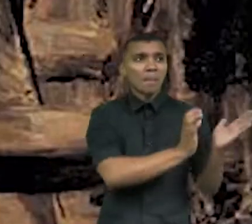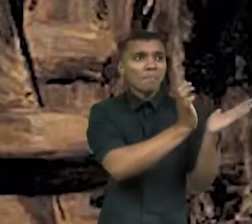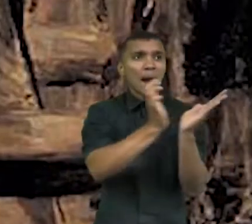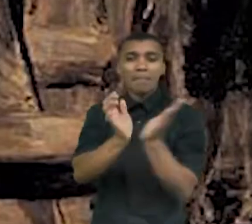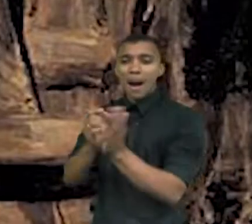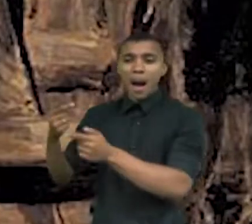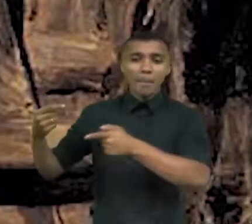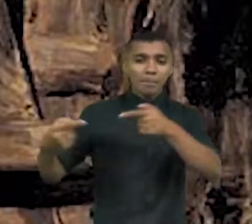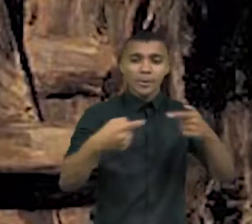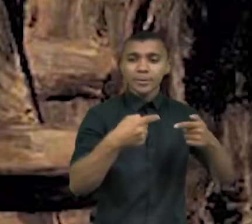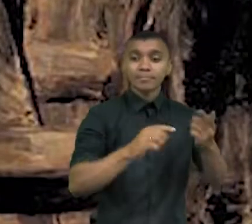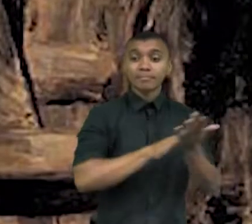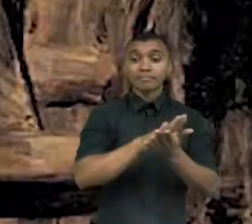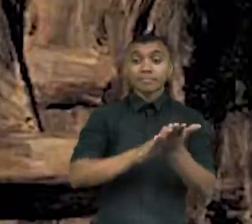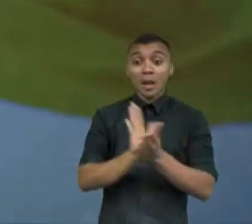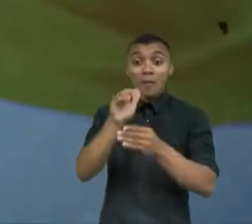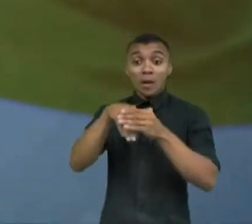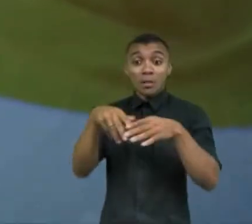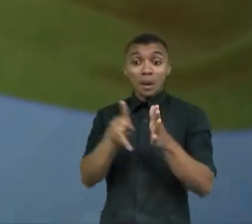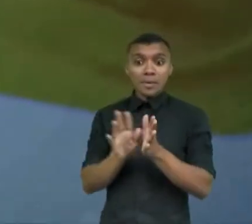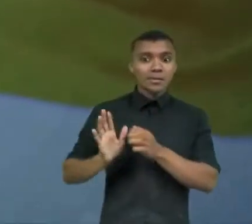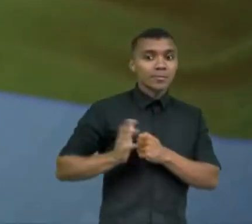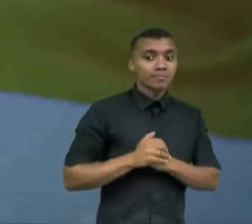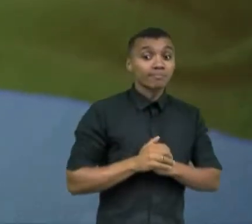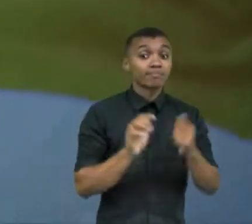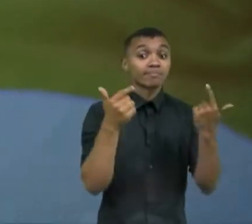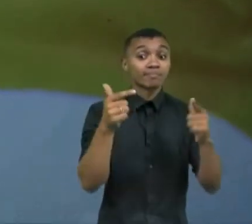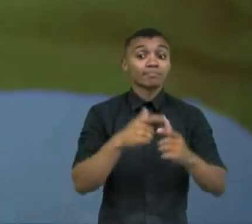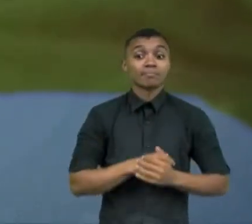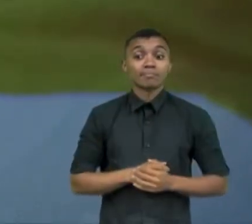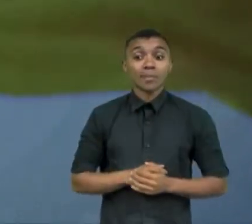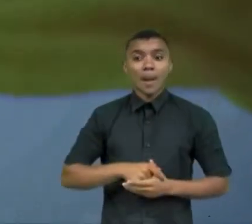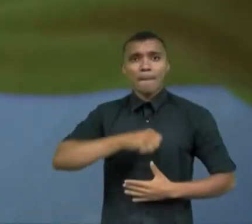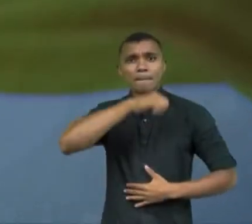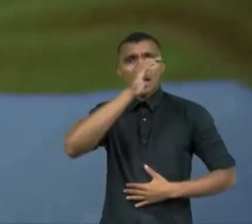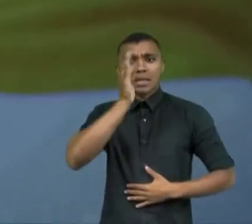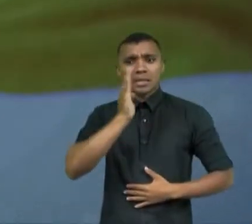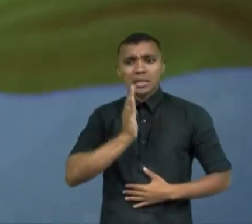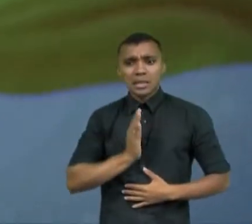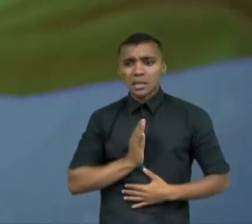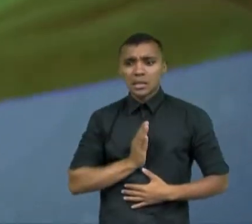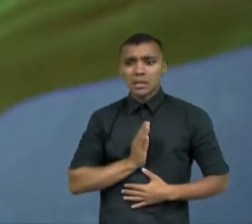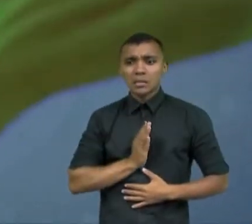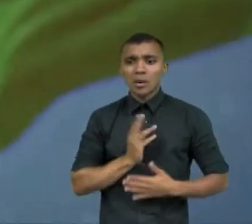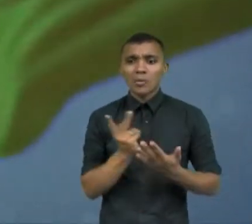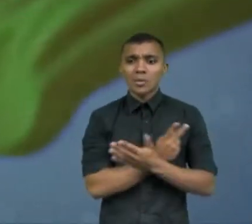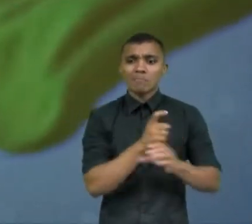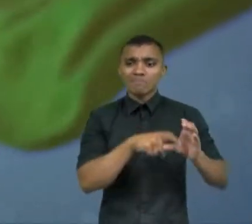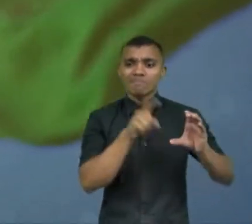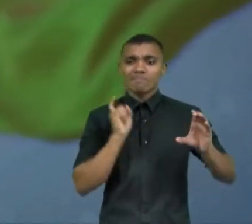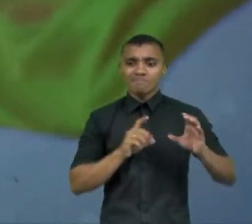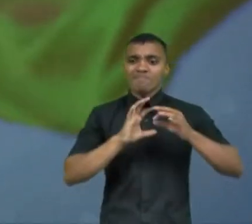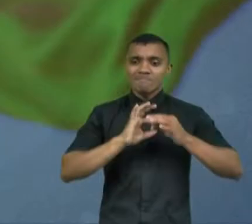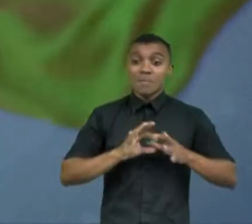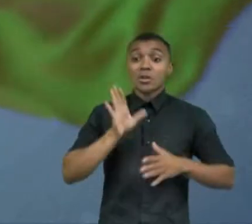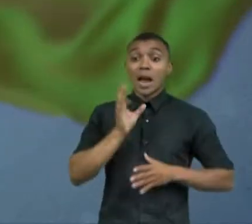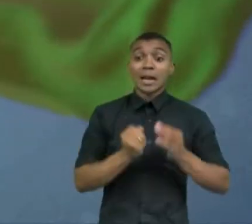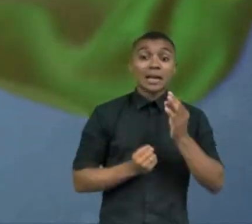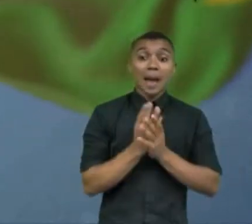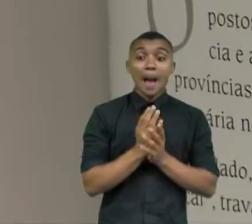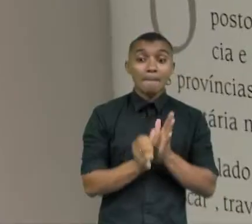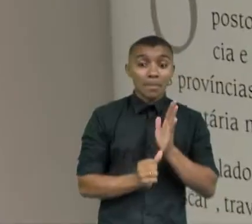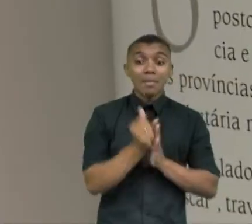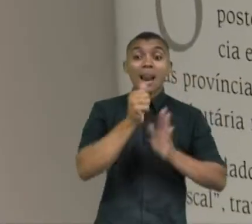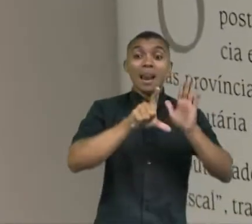voto não era secreto. Com a independência do Brasil de Portugal, foi elaborada a primeira legislação eleitoral